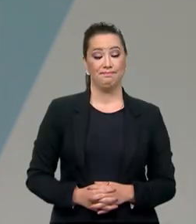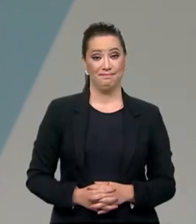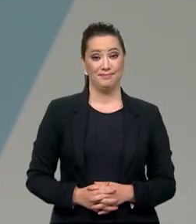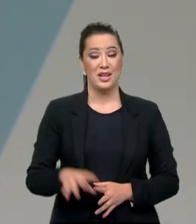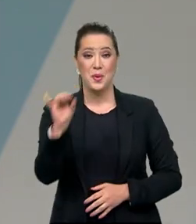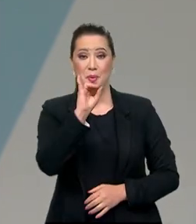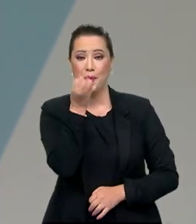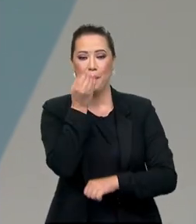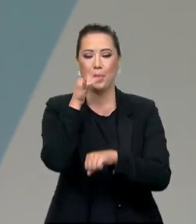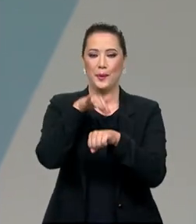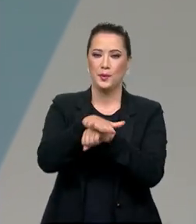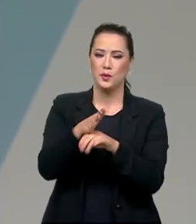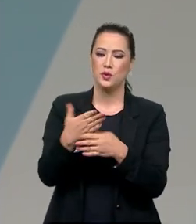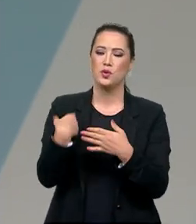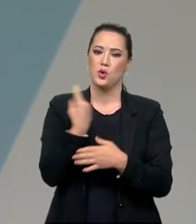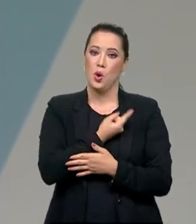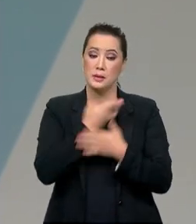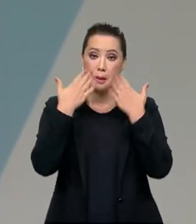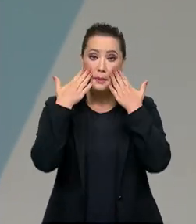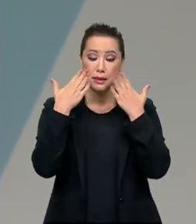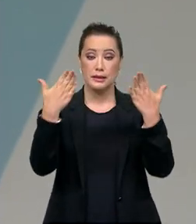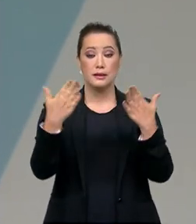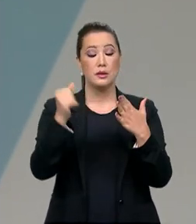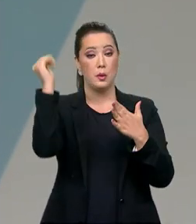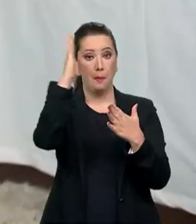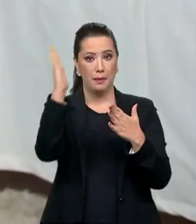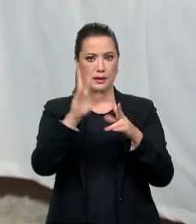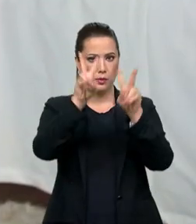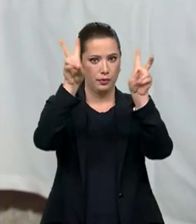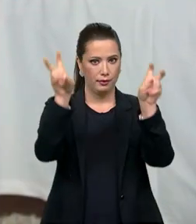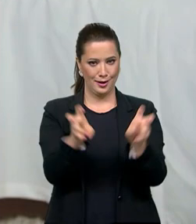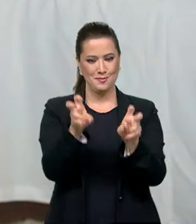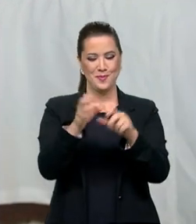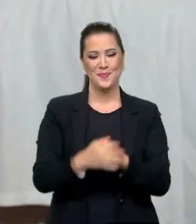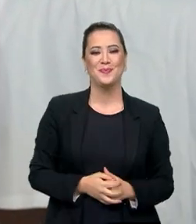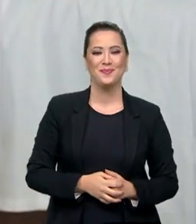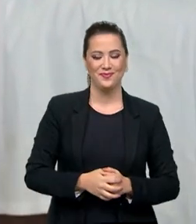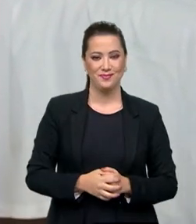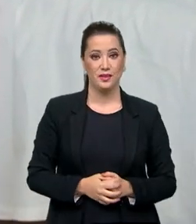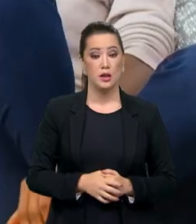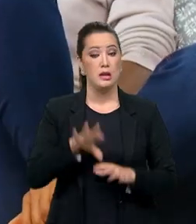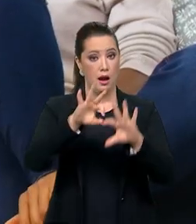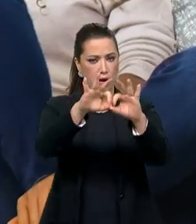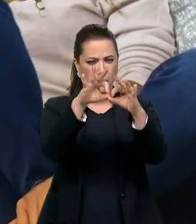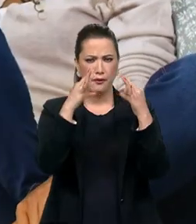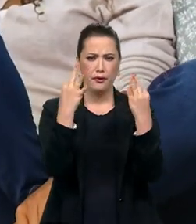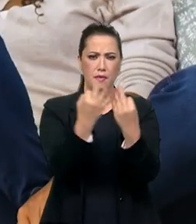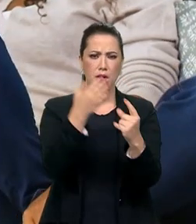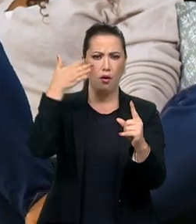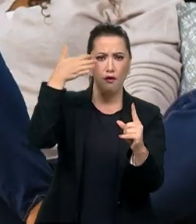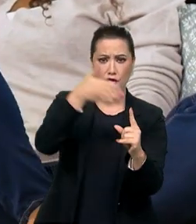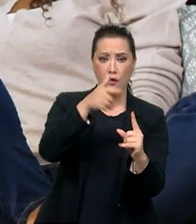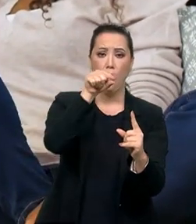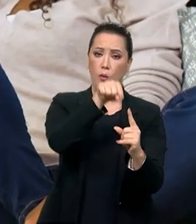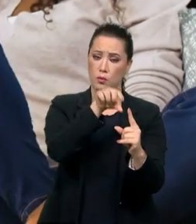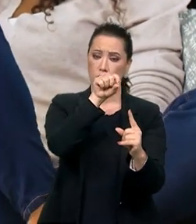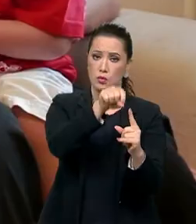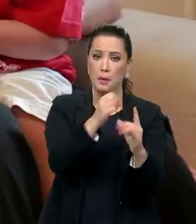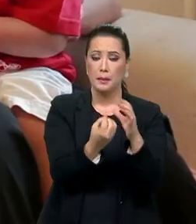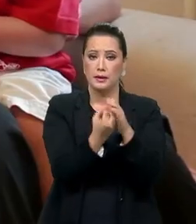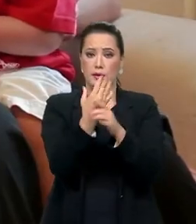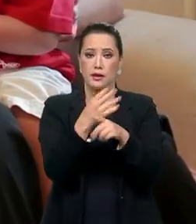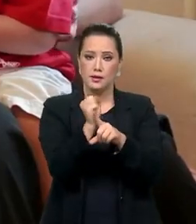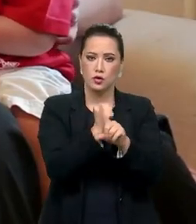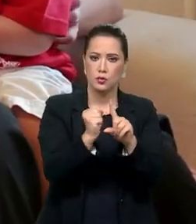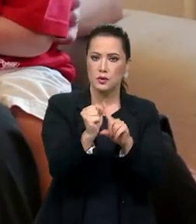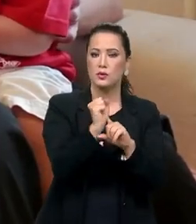Olá, boa noite. Estamos no ar com o Brasil em Pauta. A centralidade da família na constituição de uma sociedade está